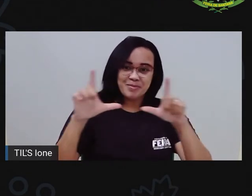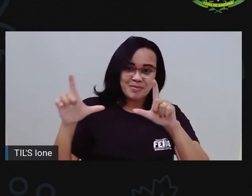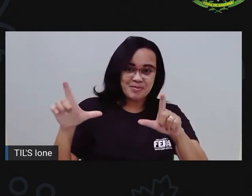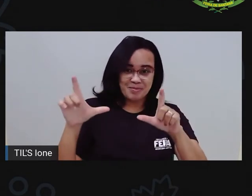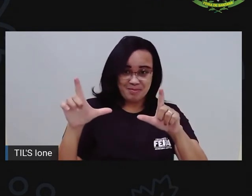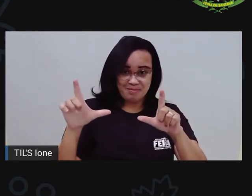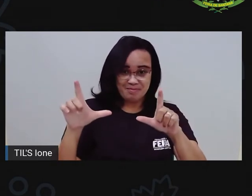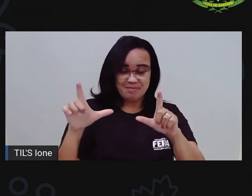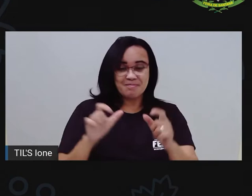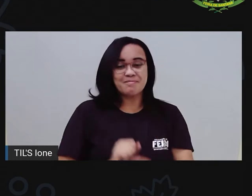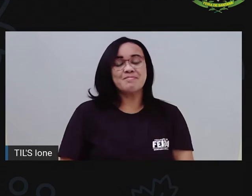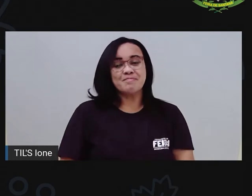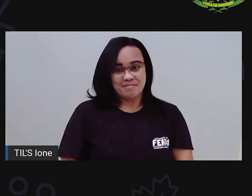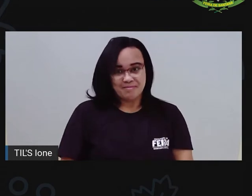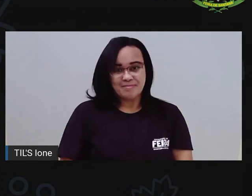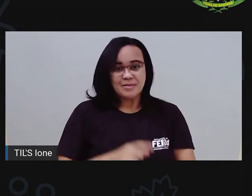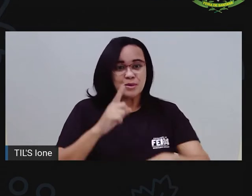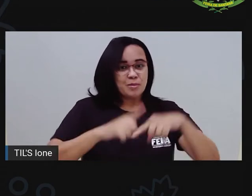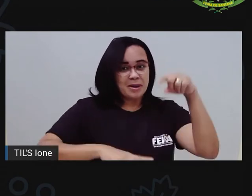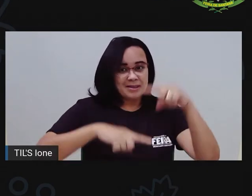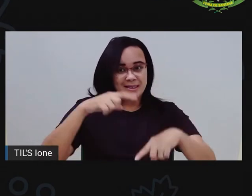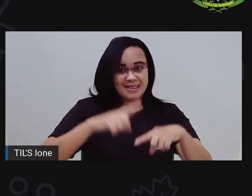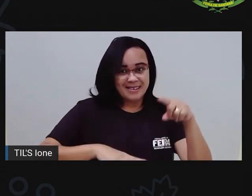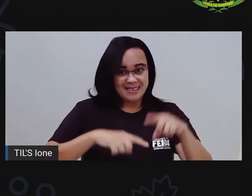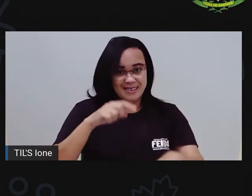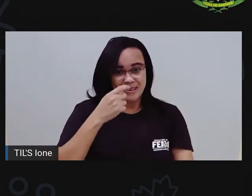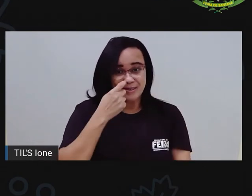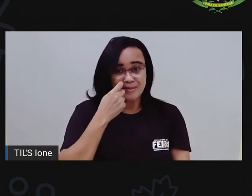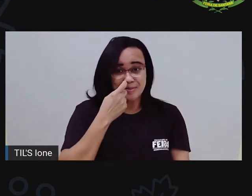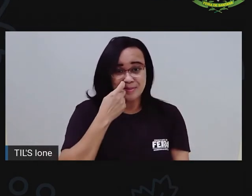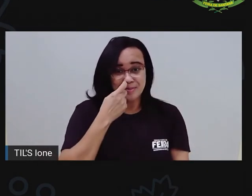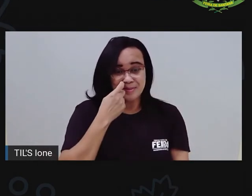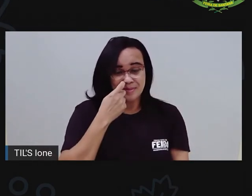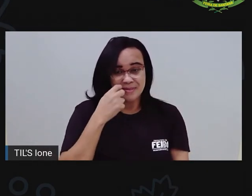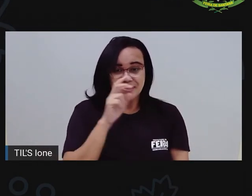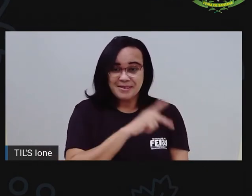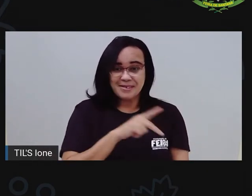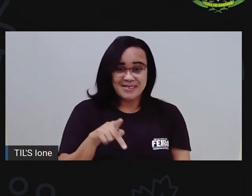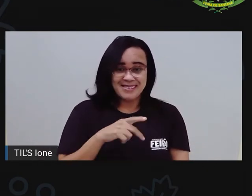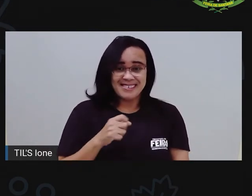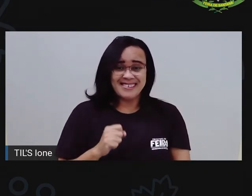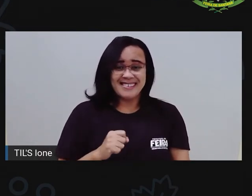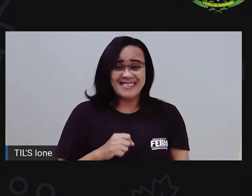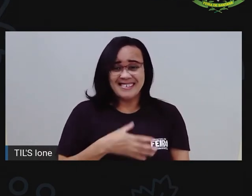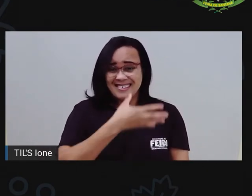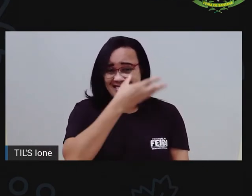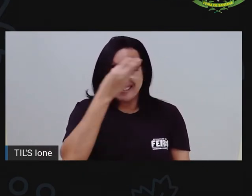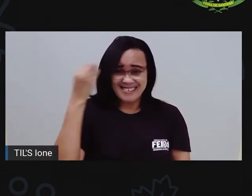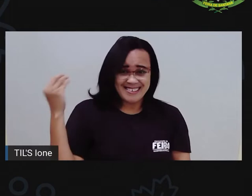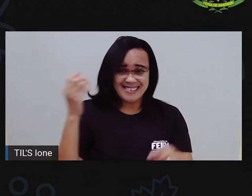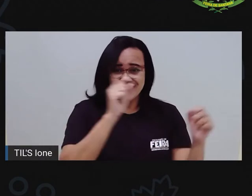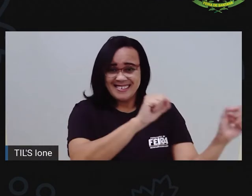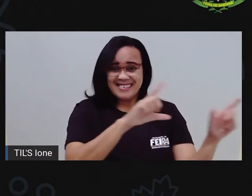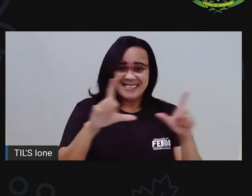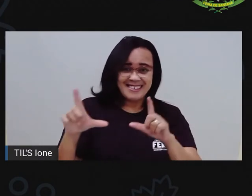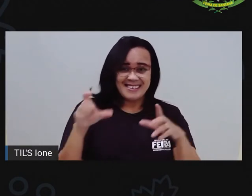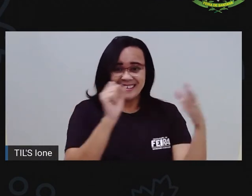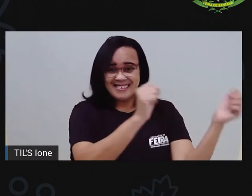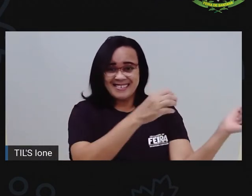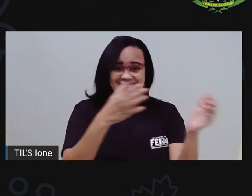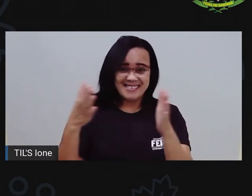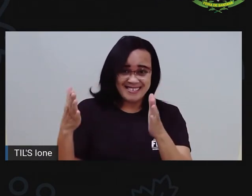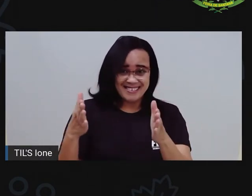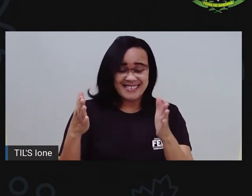material pra gente começar. Mentira, Pró não vai não, né? A Pró brigou tanto ali agora que esqueceu até de compartilhar o slide dela, mas eu vou